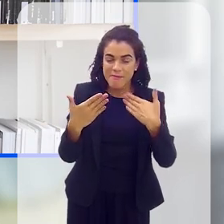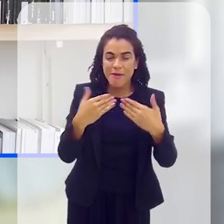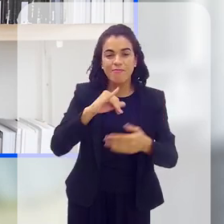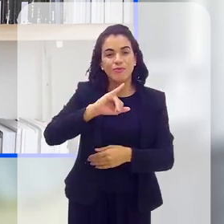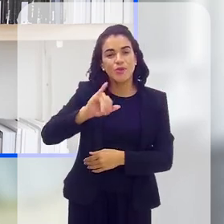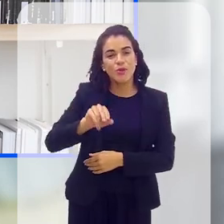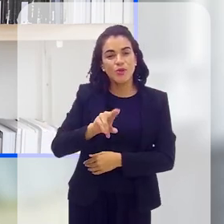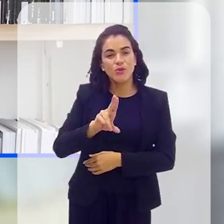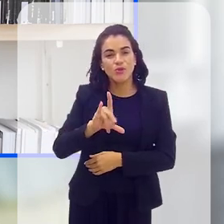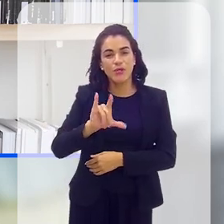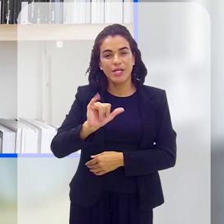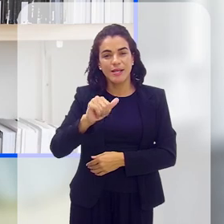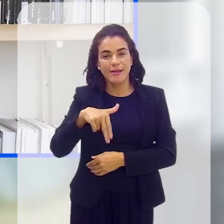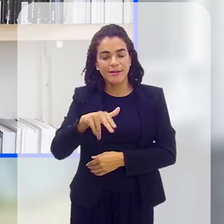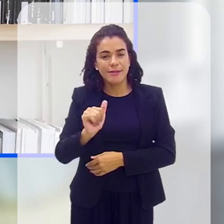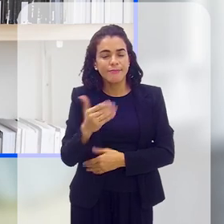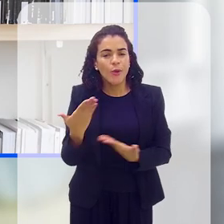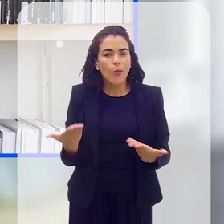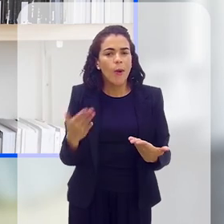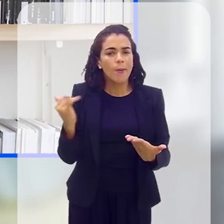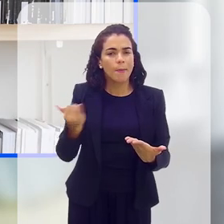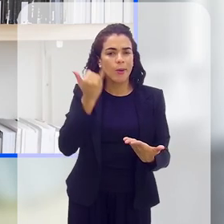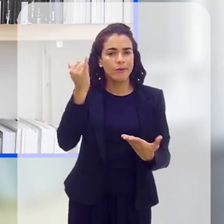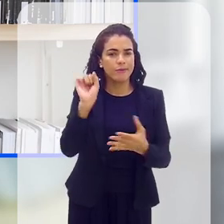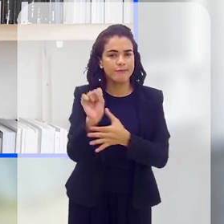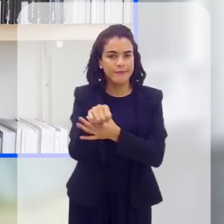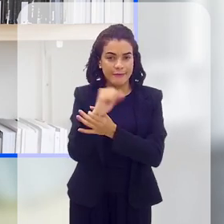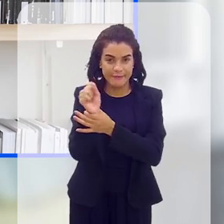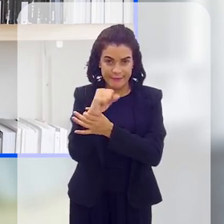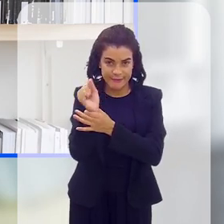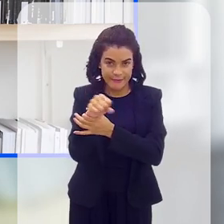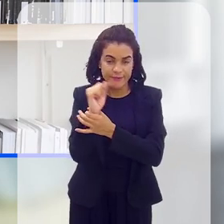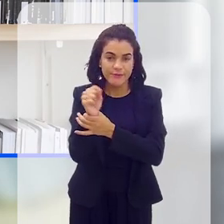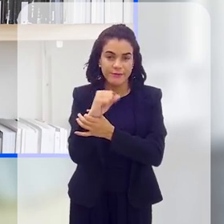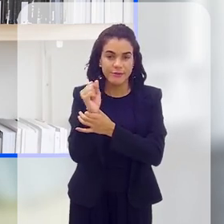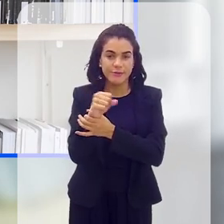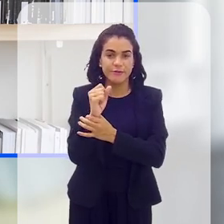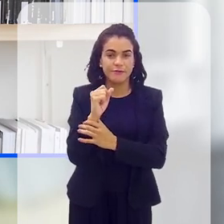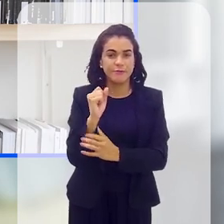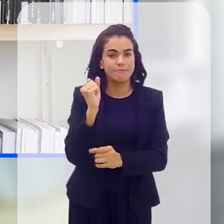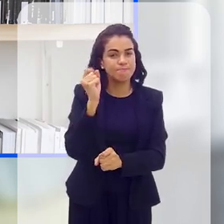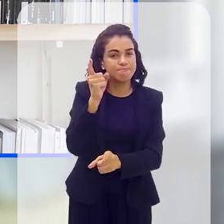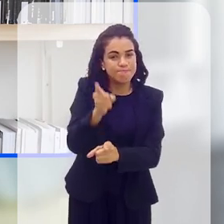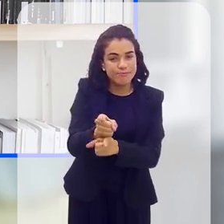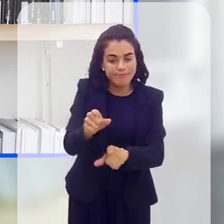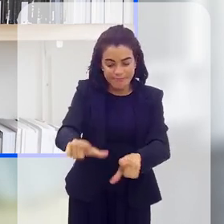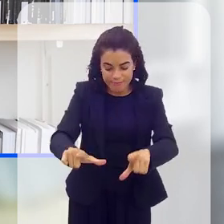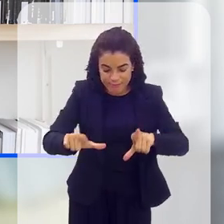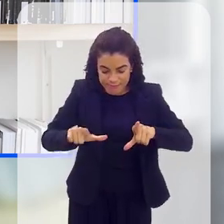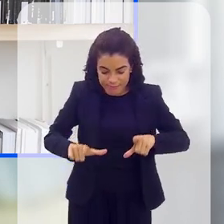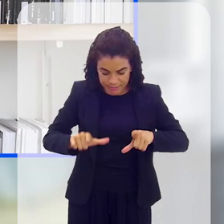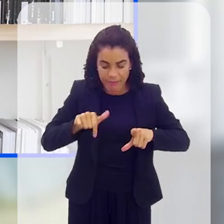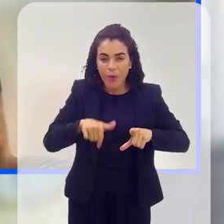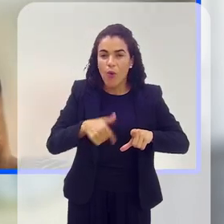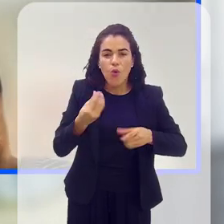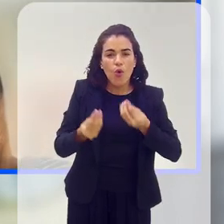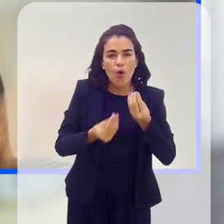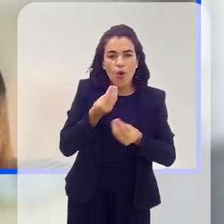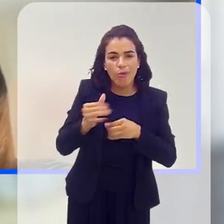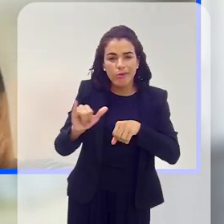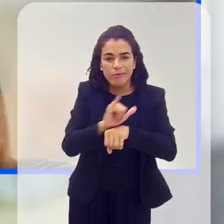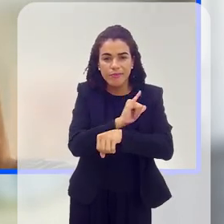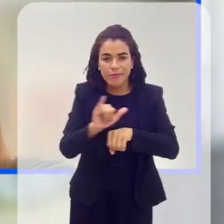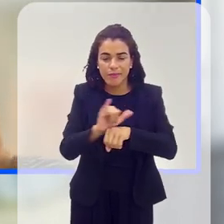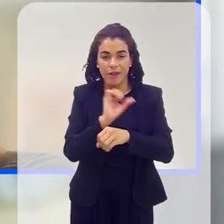Juliana, me fala então da importância da fisioterapia, no diagnóstico, após o diagnóstico, de que forma a